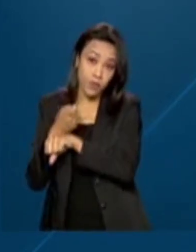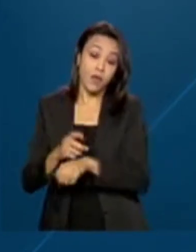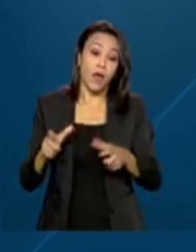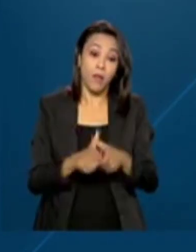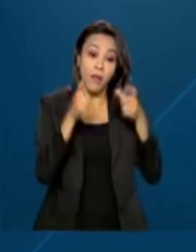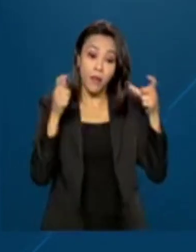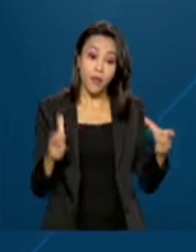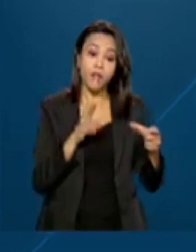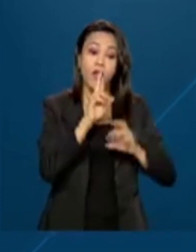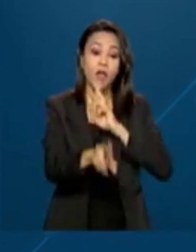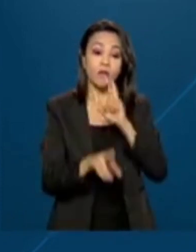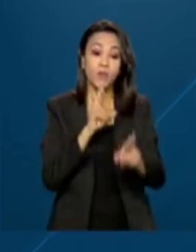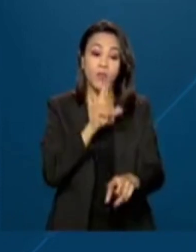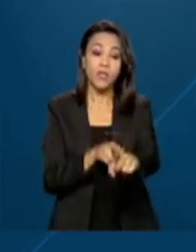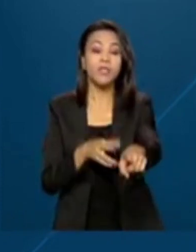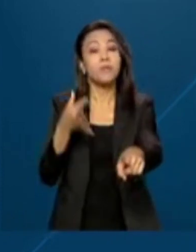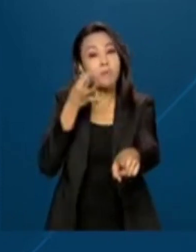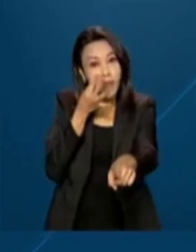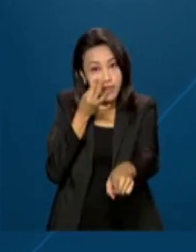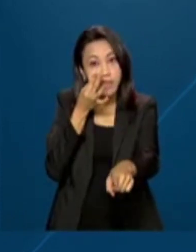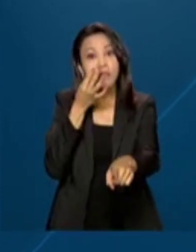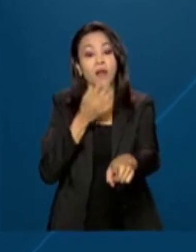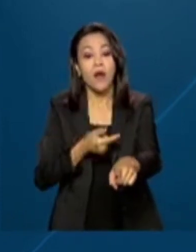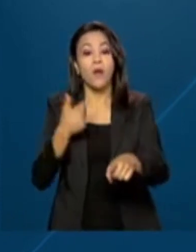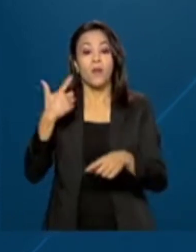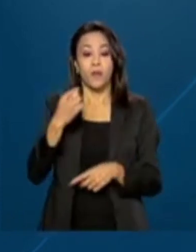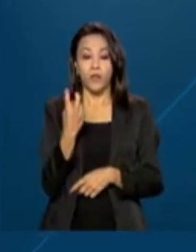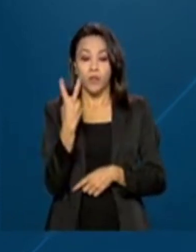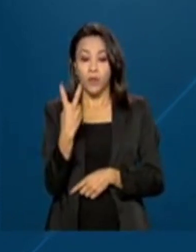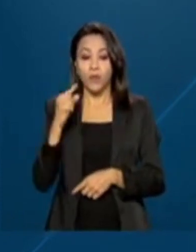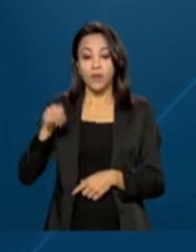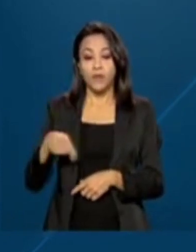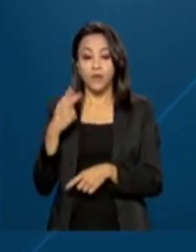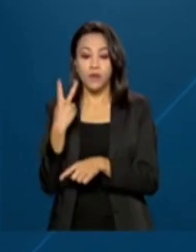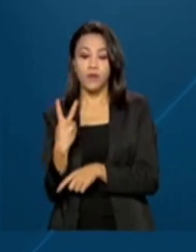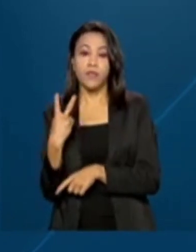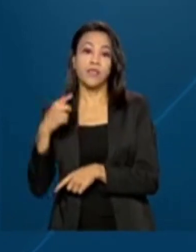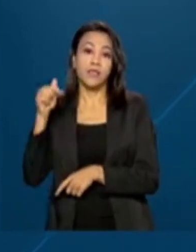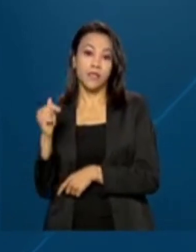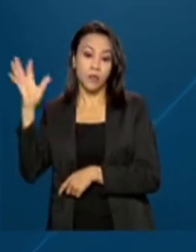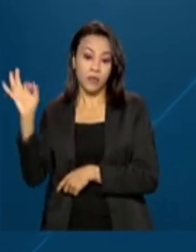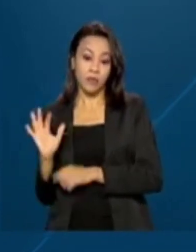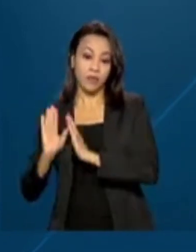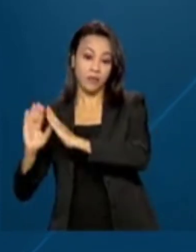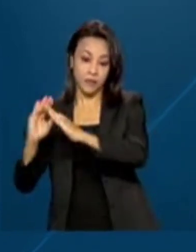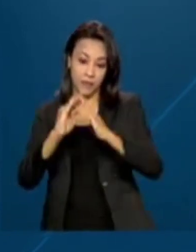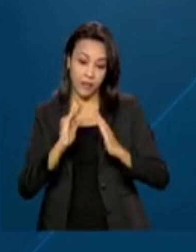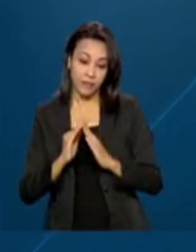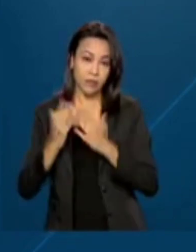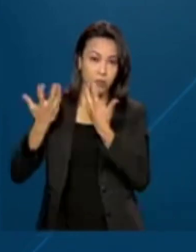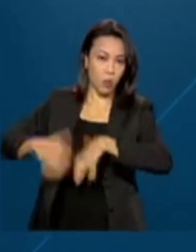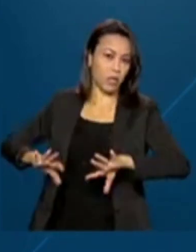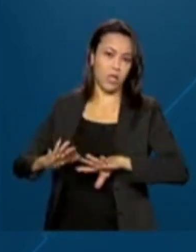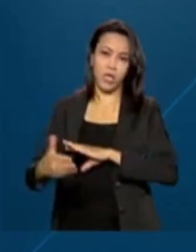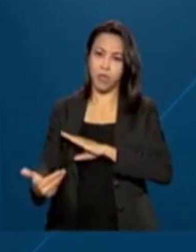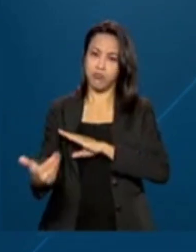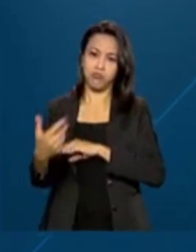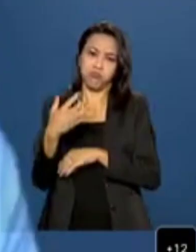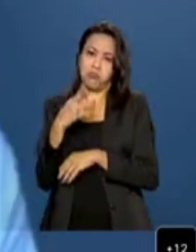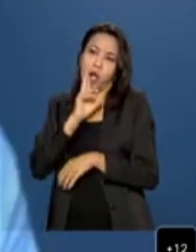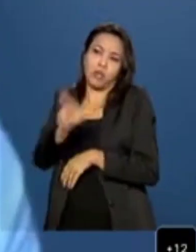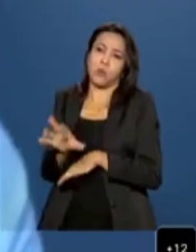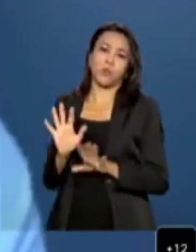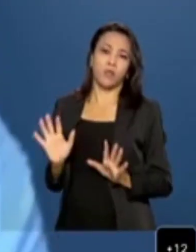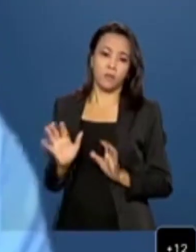foi respondida de forma presencial e 2,27% dos domicílios se recusaram a respondê-los.